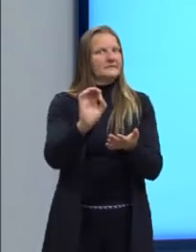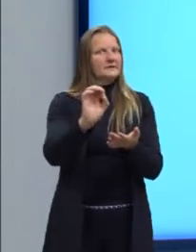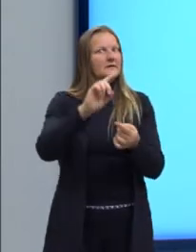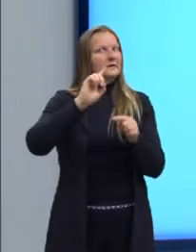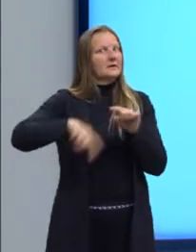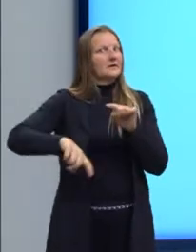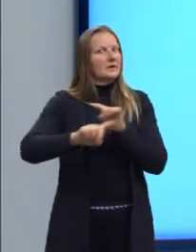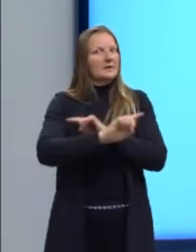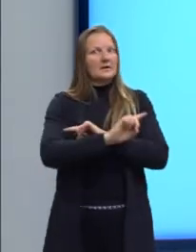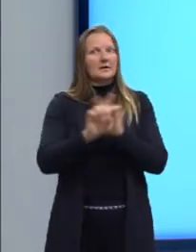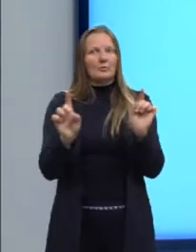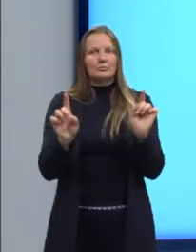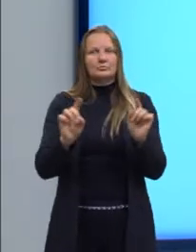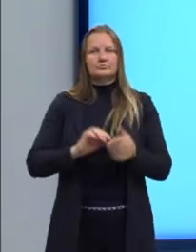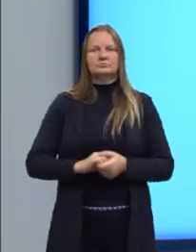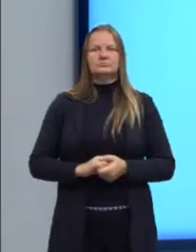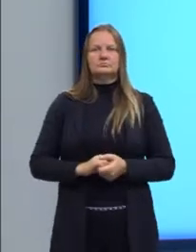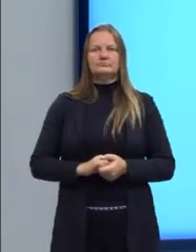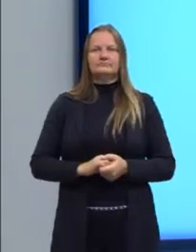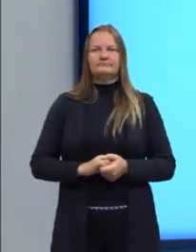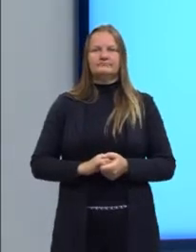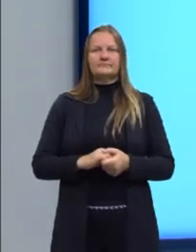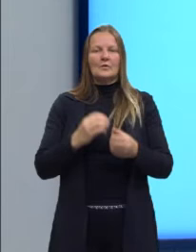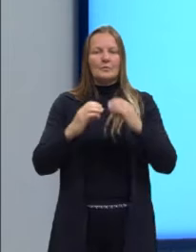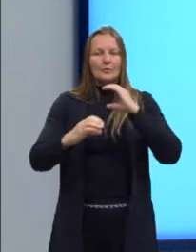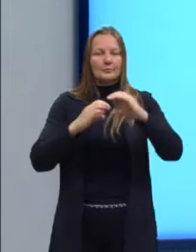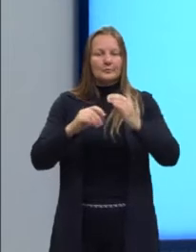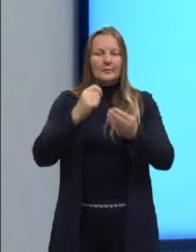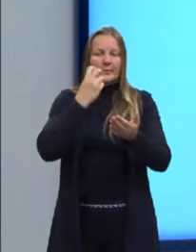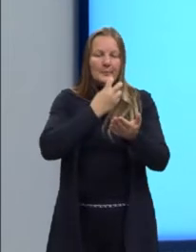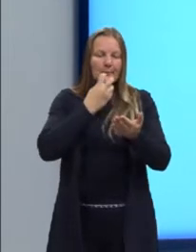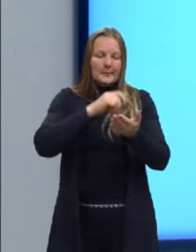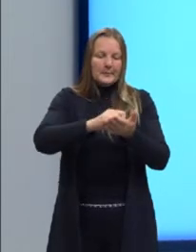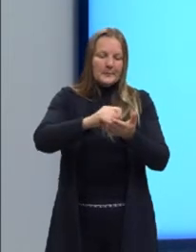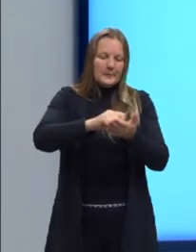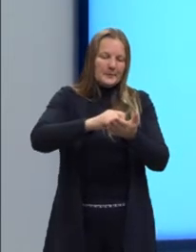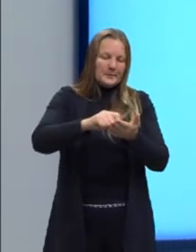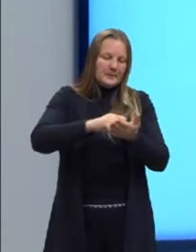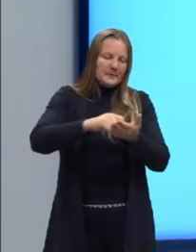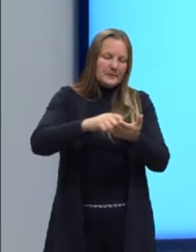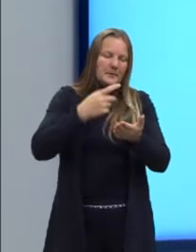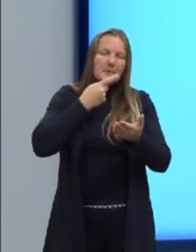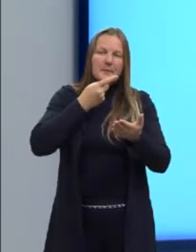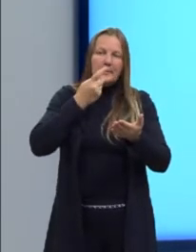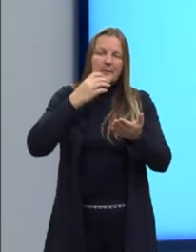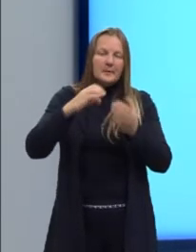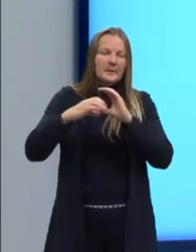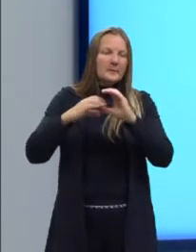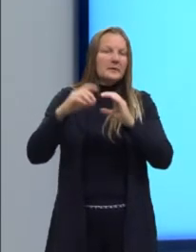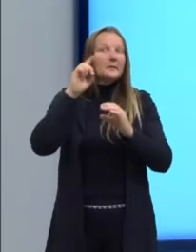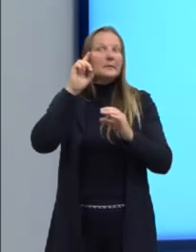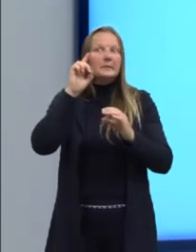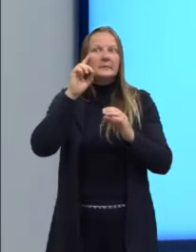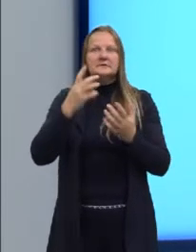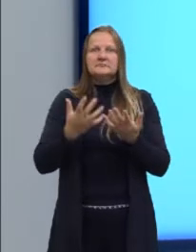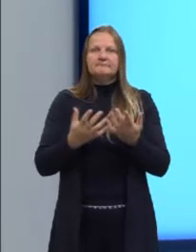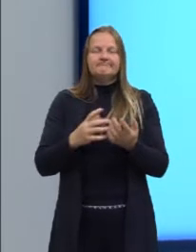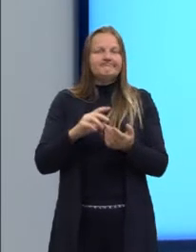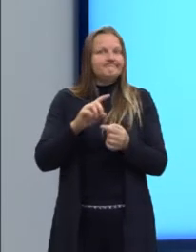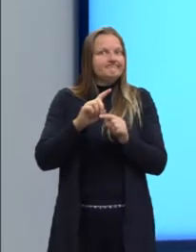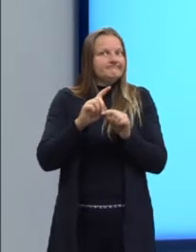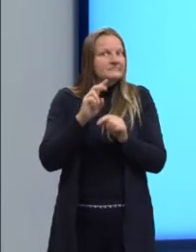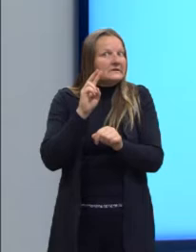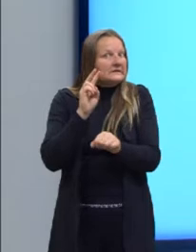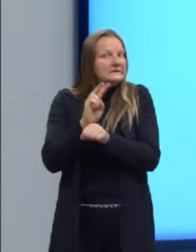Esse se fala, se encaixa no sentido de comunicar. Escrever tal como se comunica cotidianamente, como eu estou falando